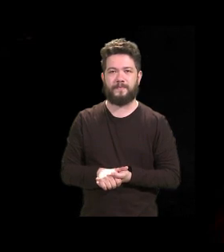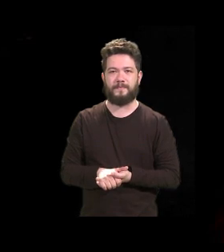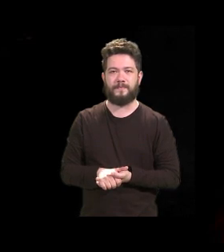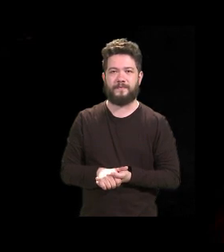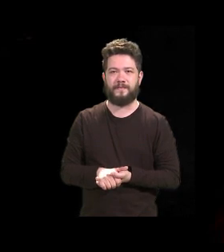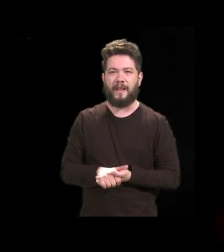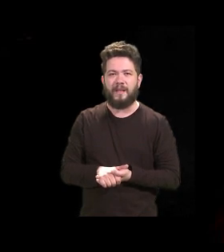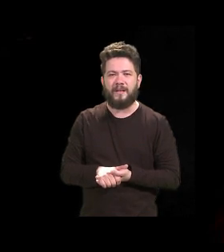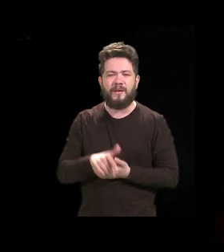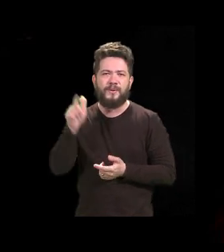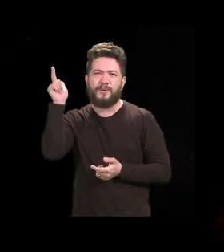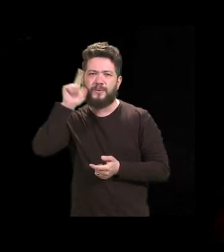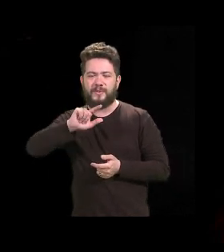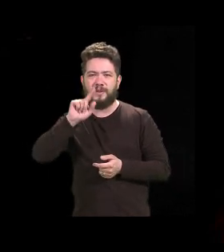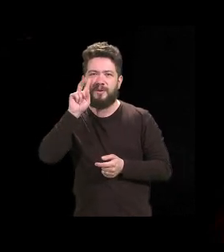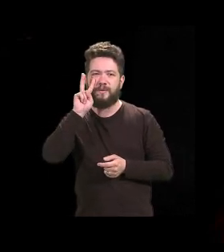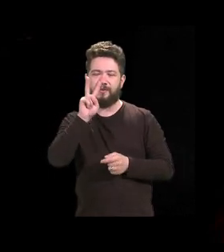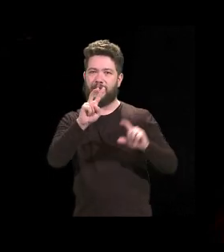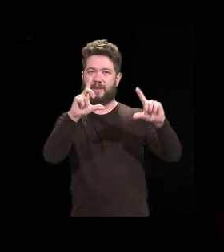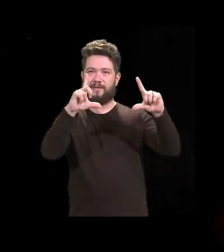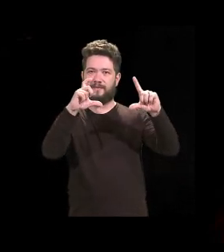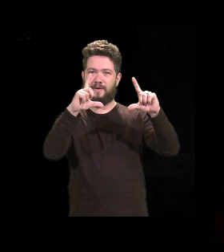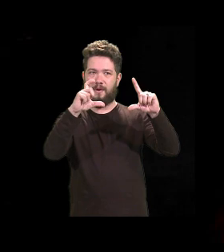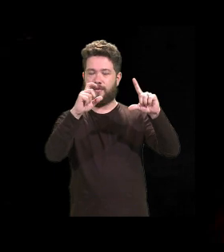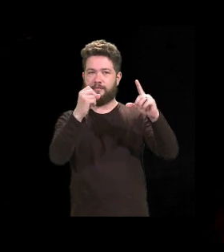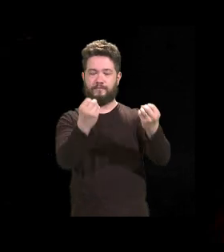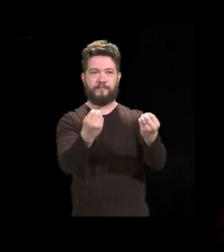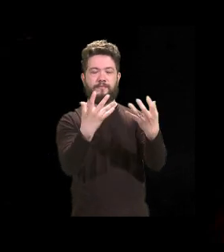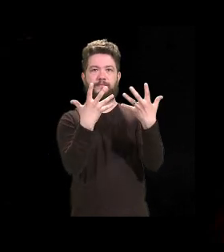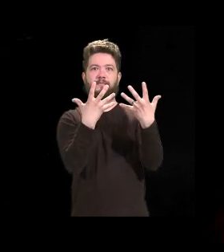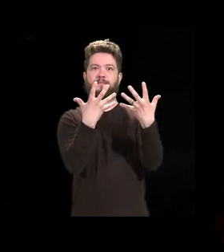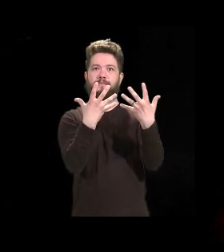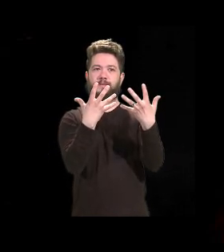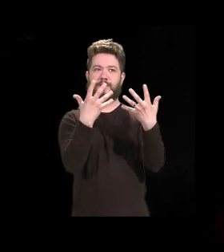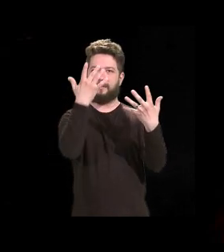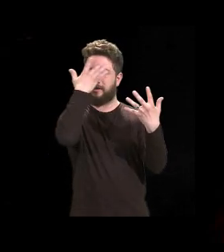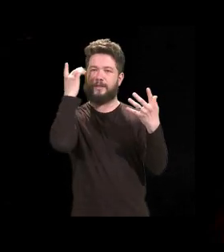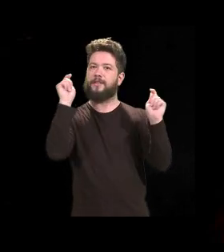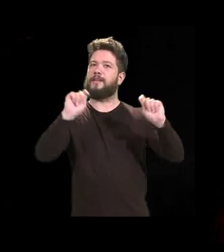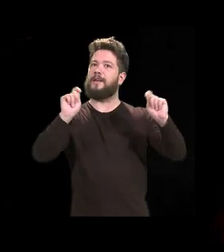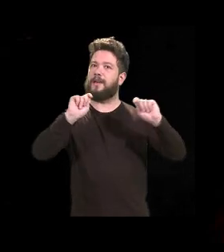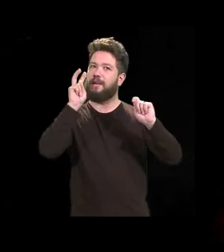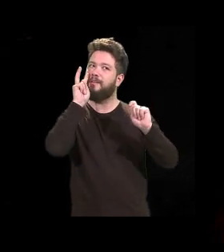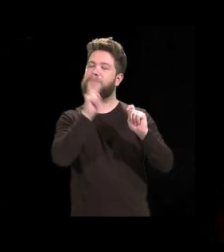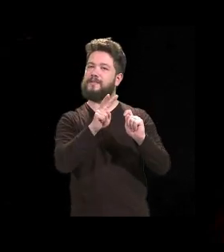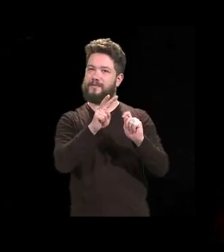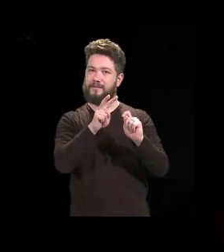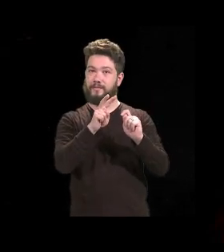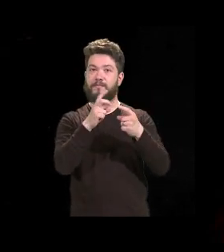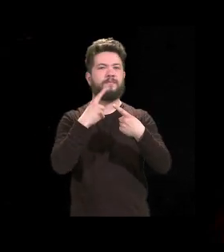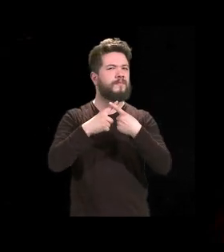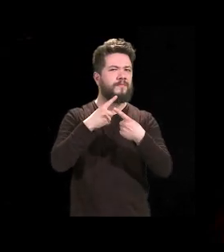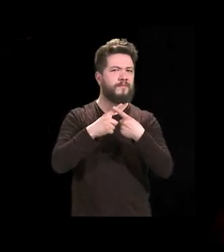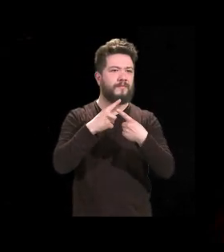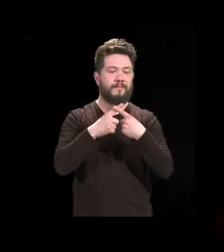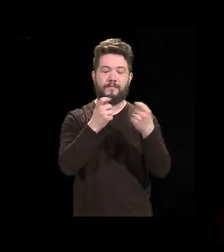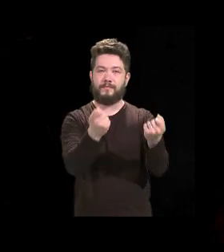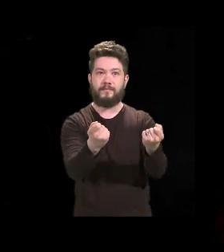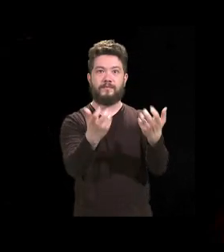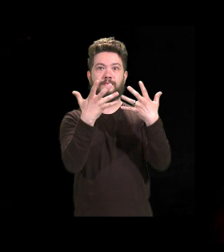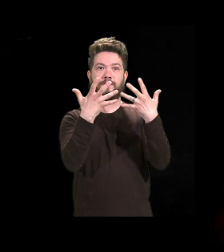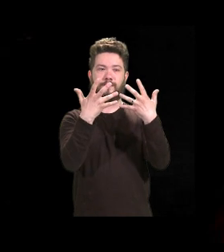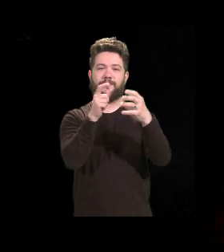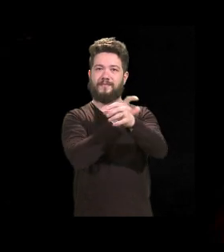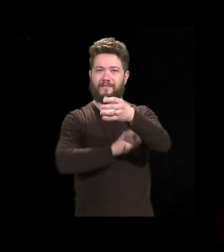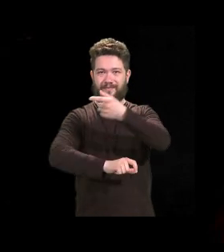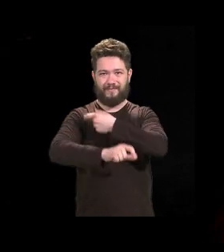Conseguem ver como os refletores destacam bem a presença da pessoa ali? Os refletores fazem com que